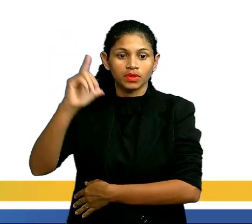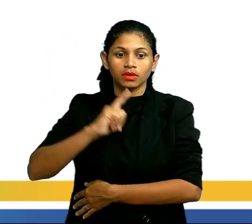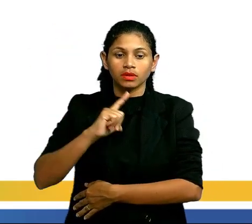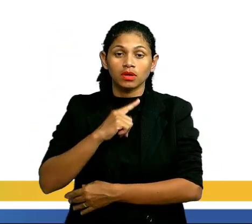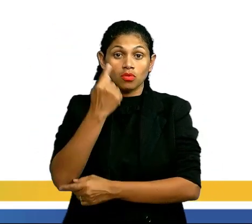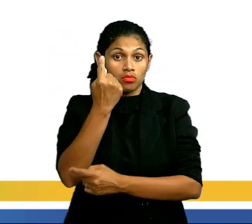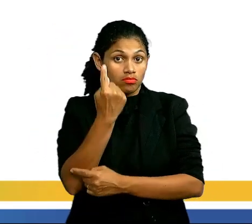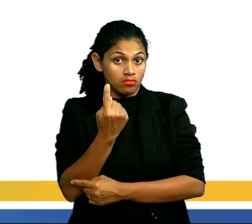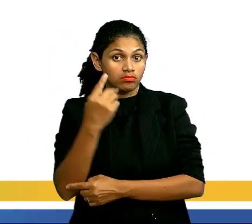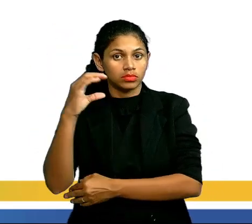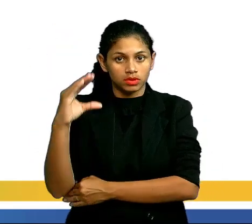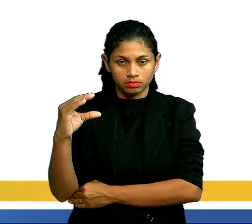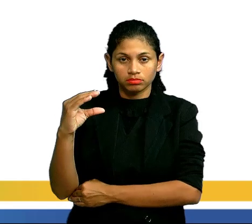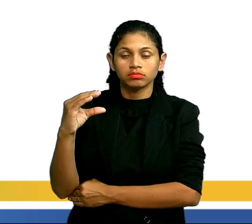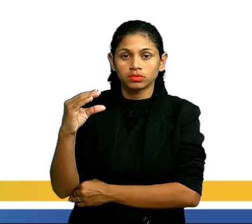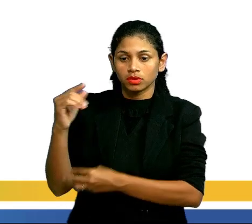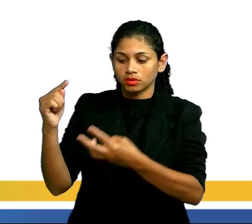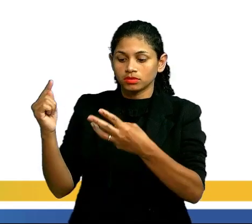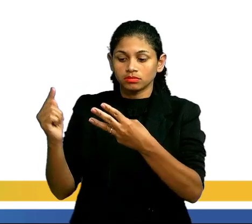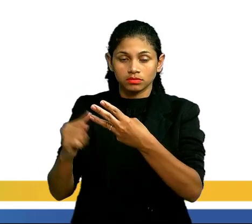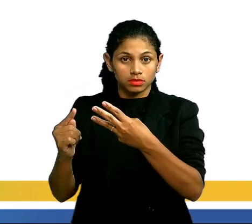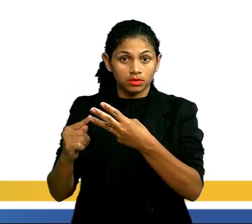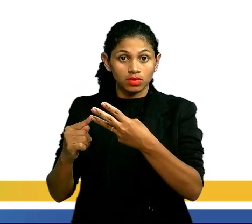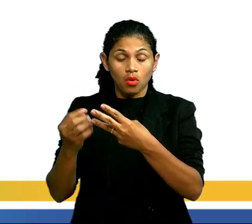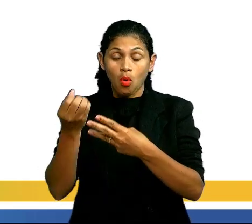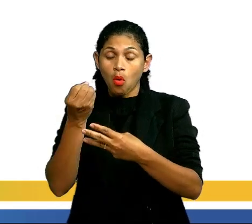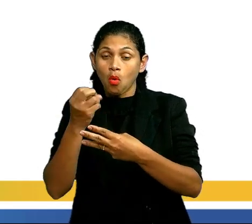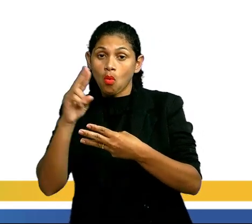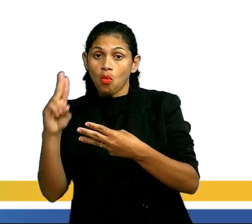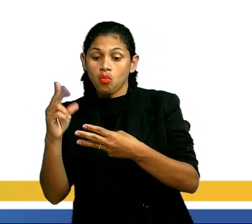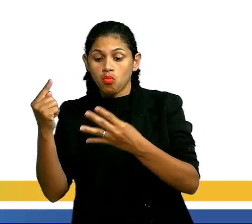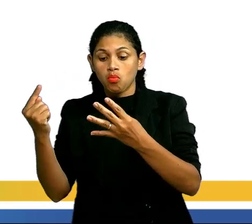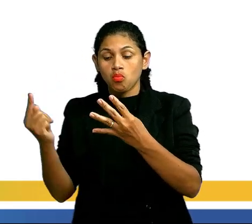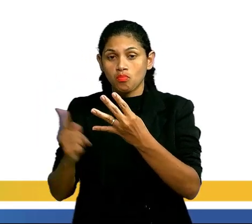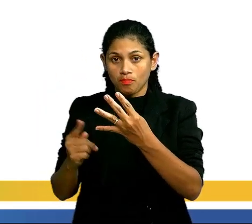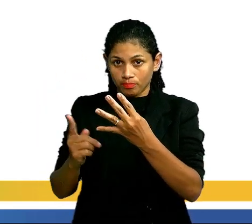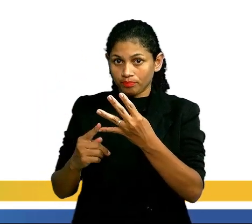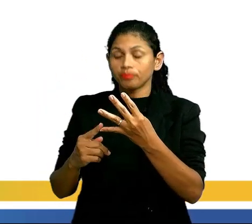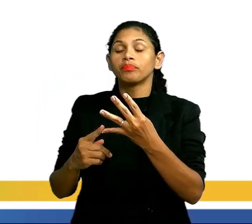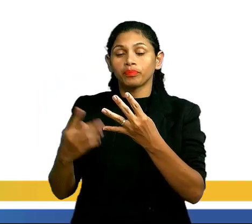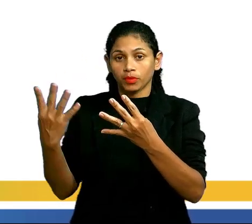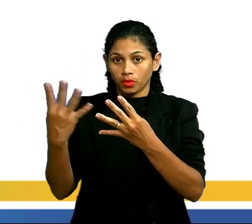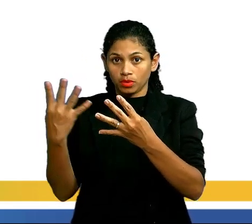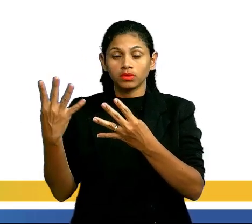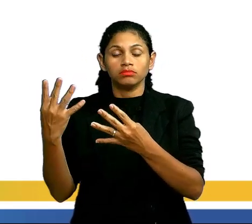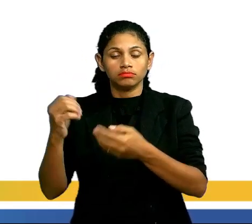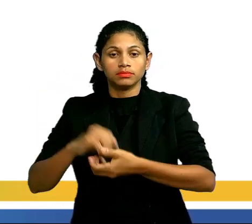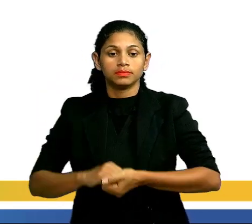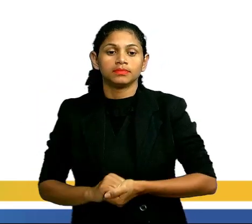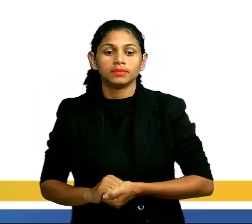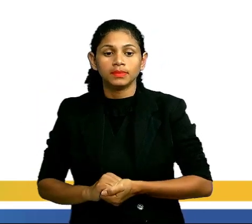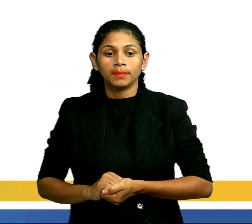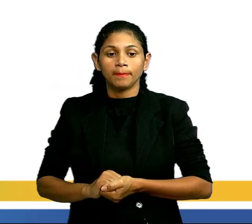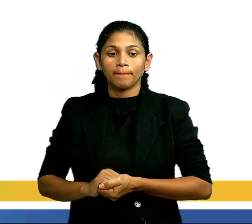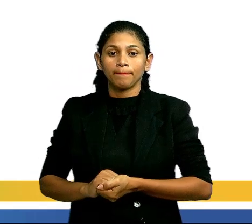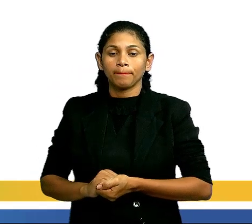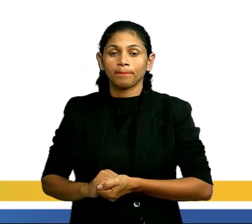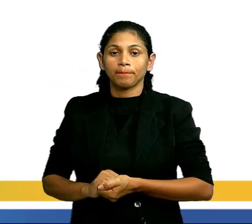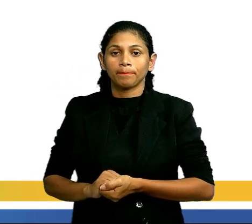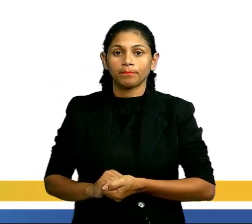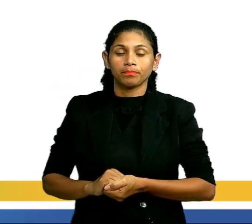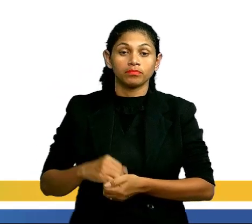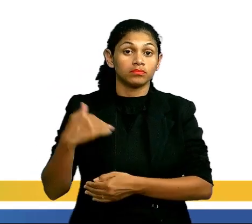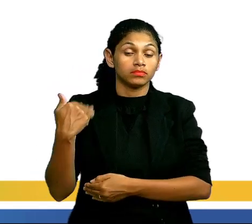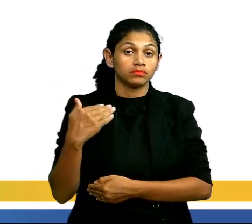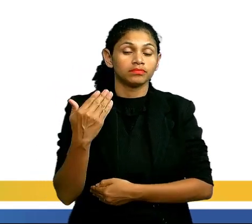terciário, pelo menos, ou um carbono quaternário. De modo geral, eu posso dizer a vocês que uma cadeia ramificada é